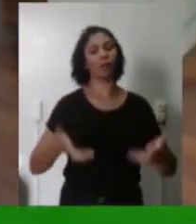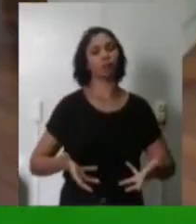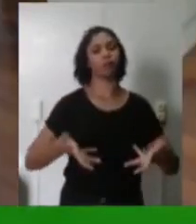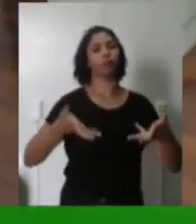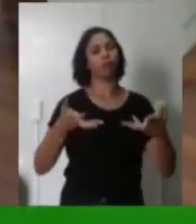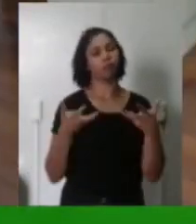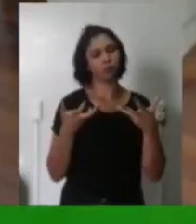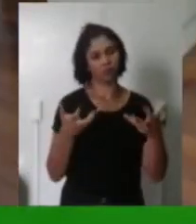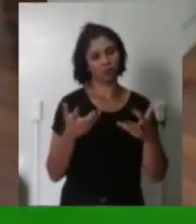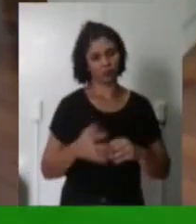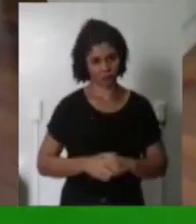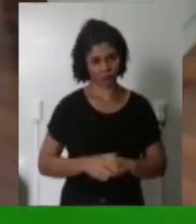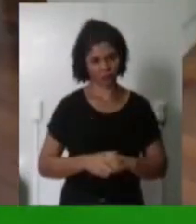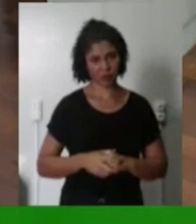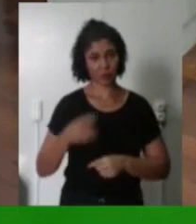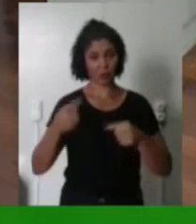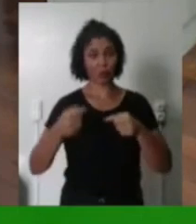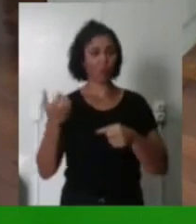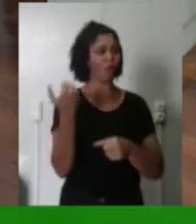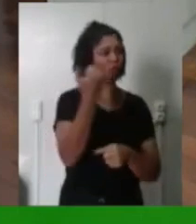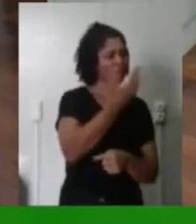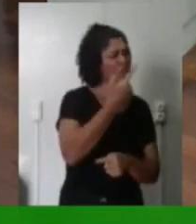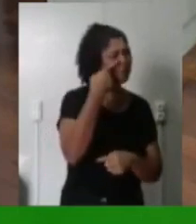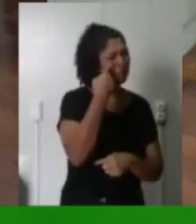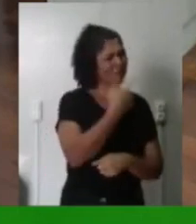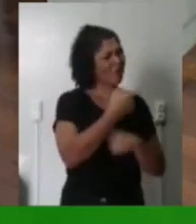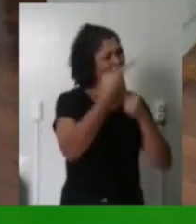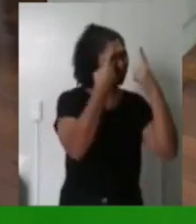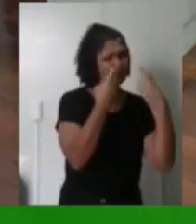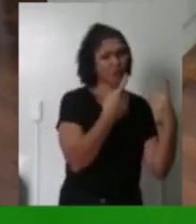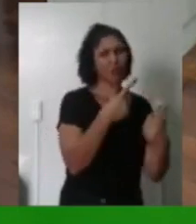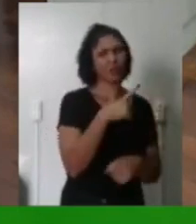Fora da política É violência Então